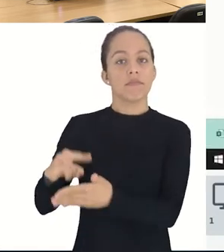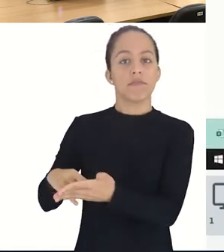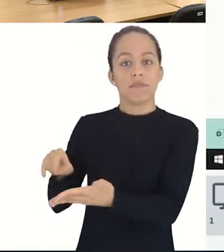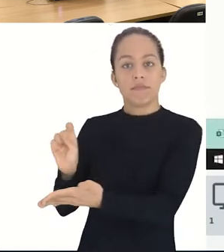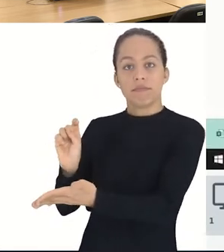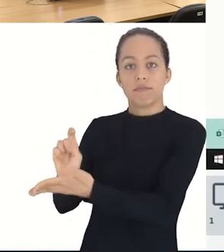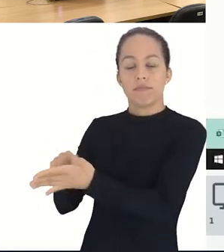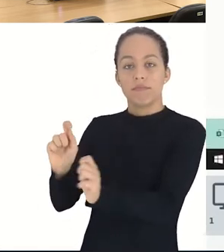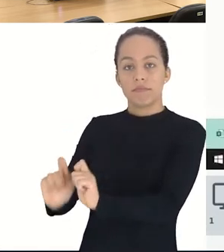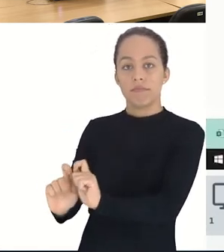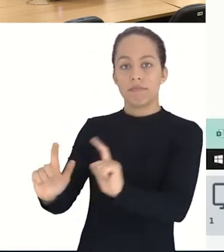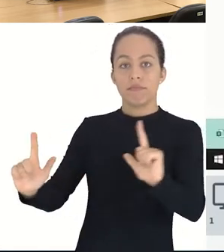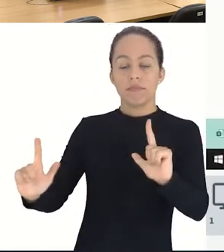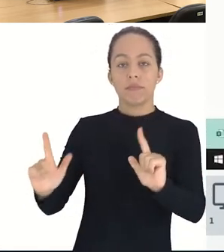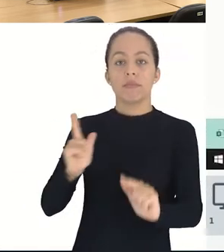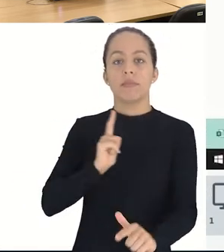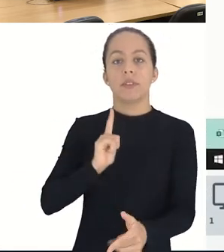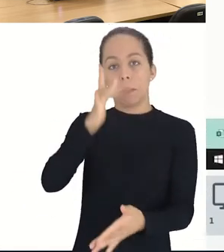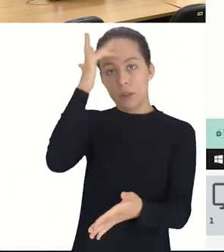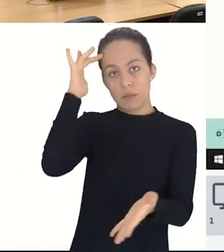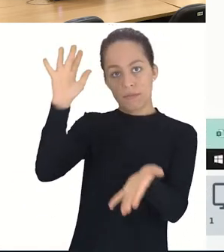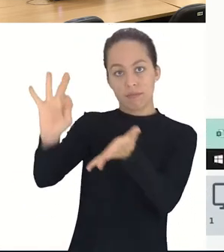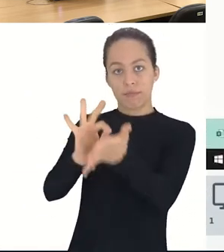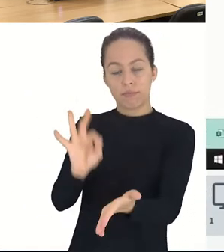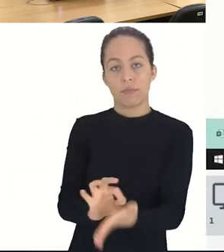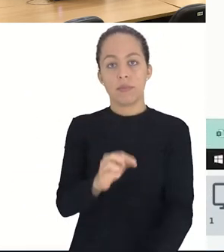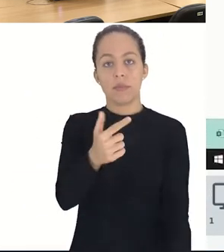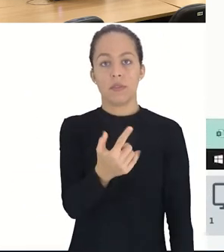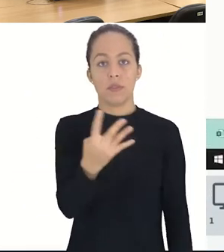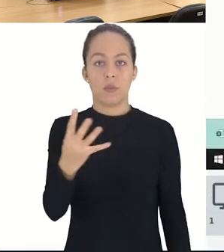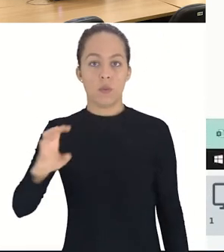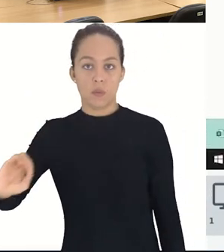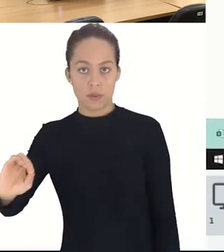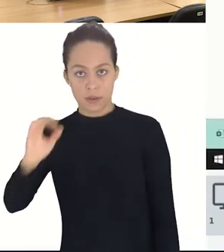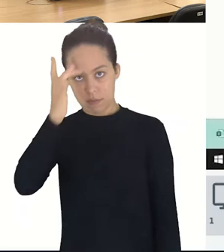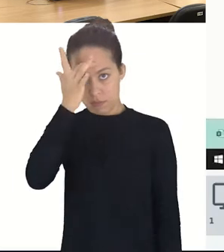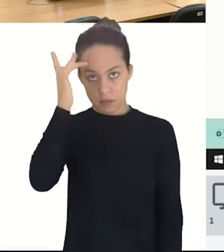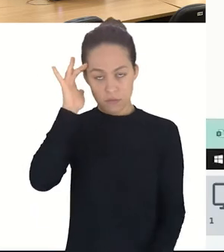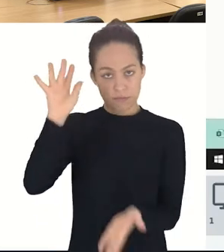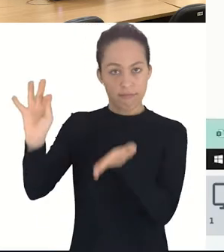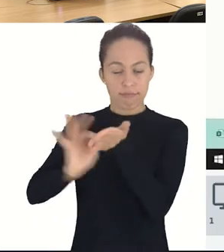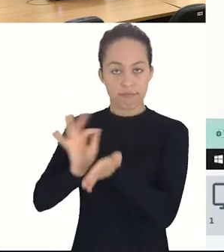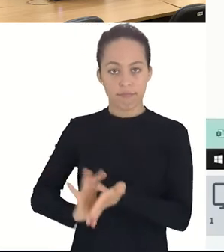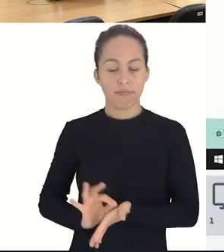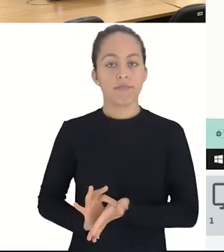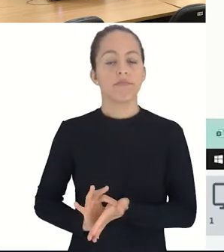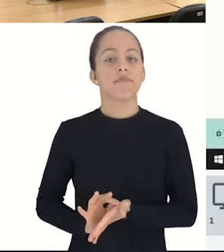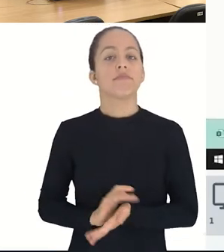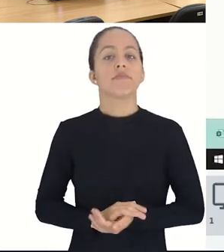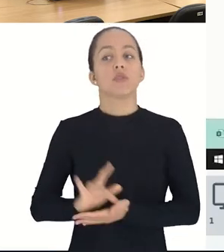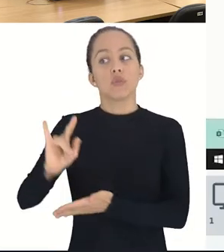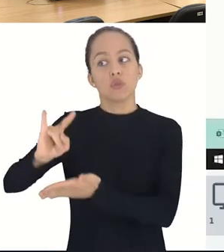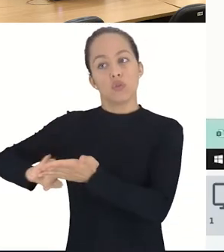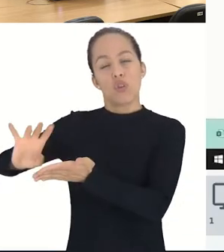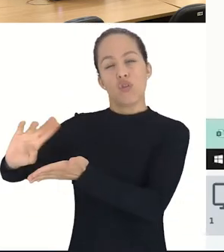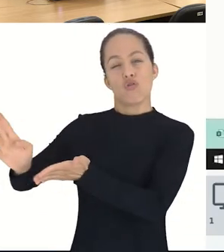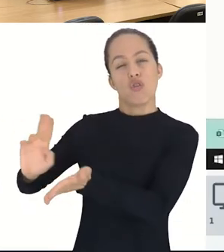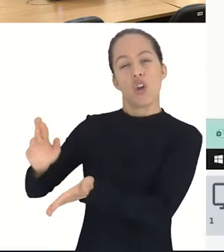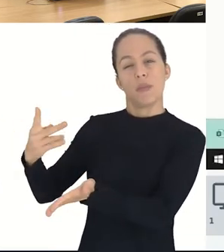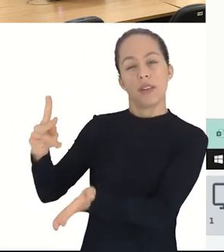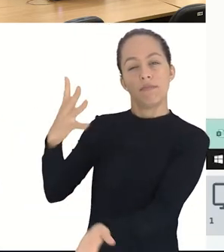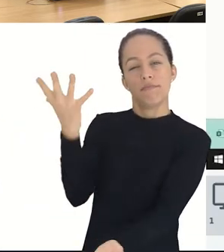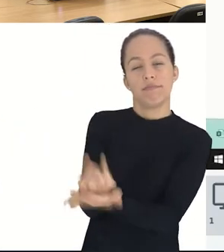selecionado, 240 inscritos foram reconhecidos pelo sistema, o nome do arquivo de download já foi